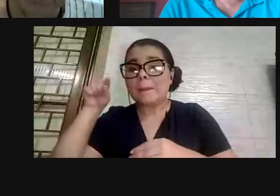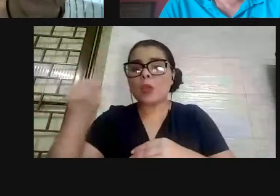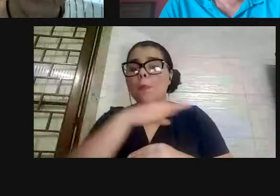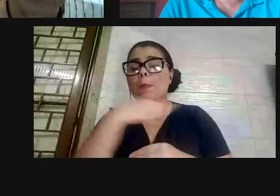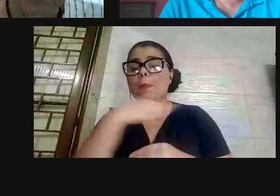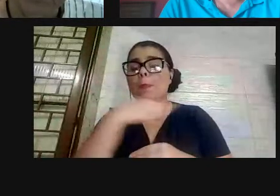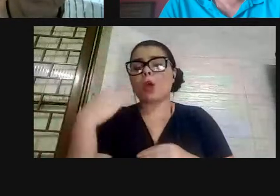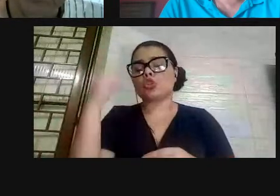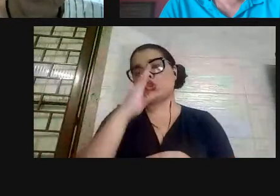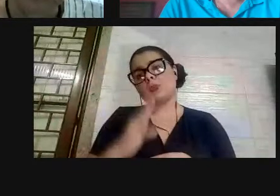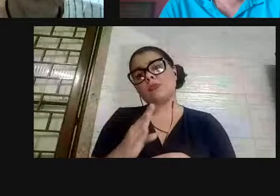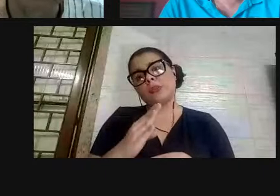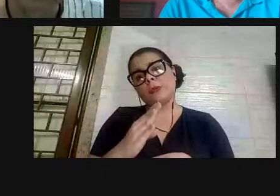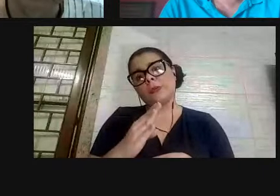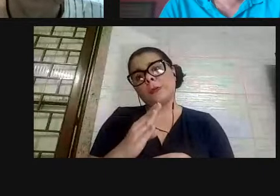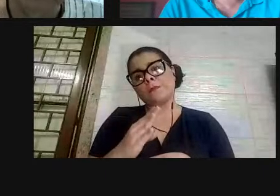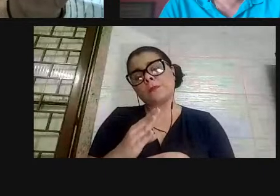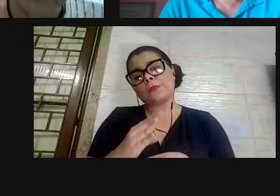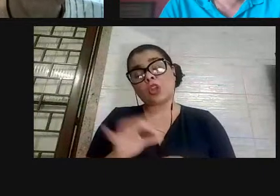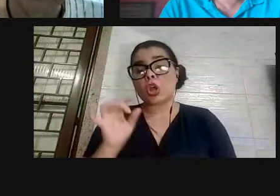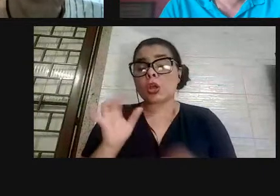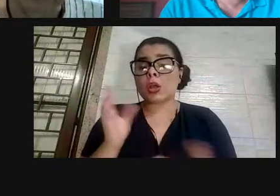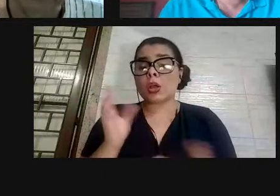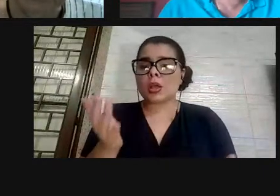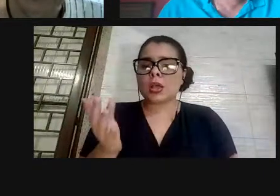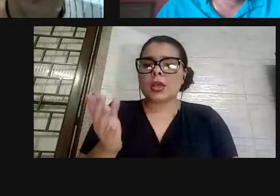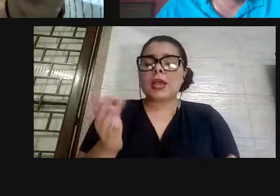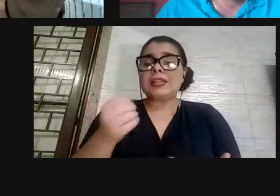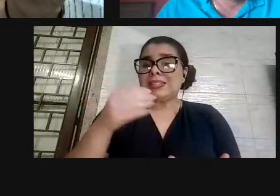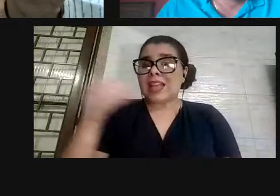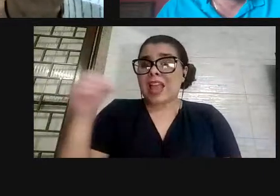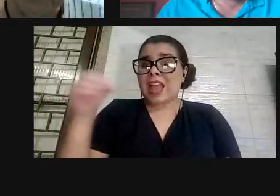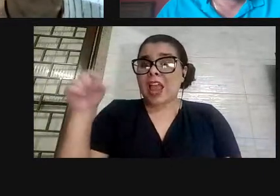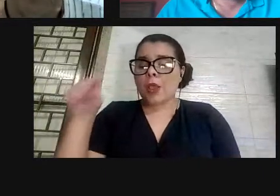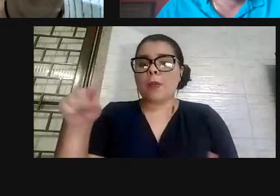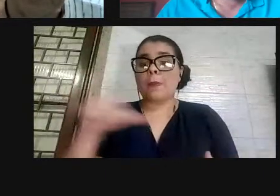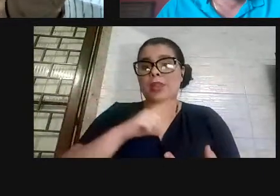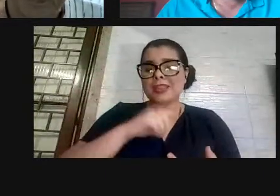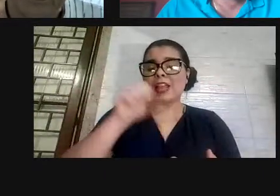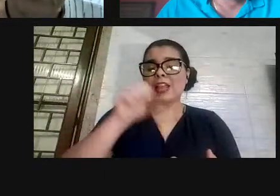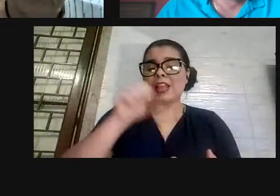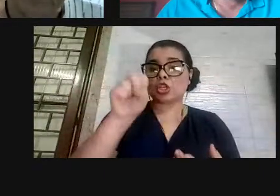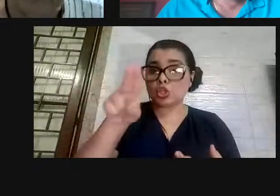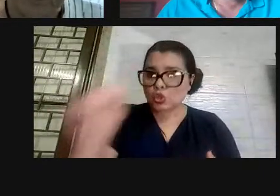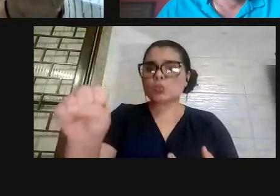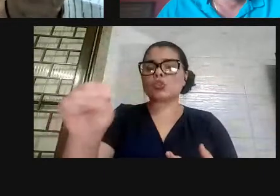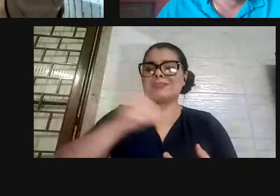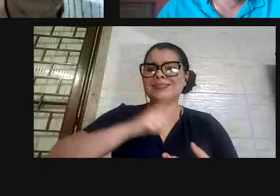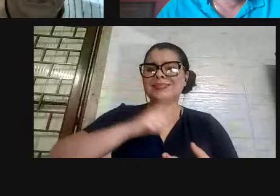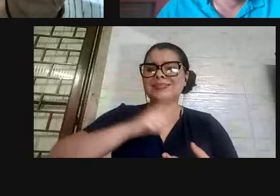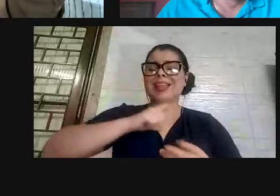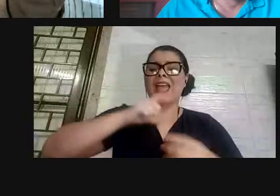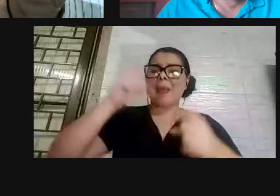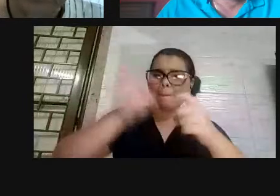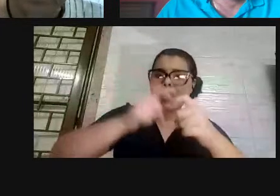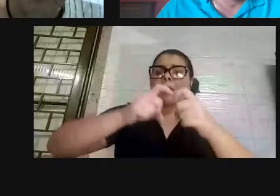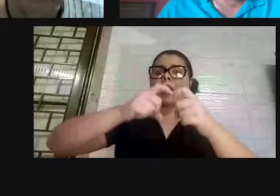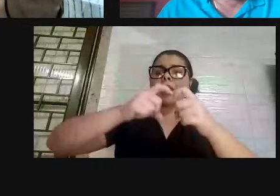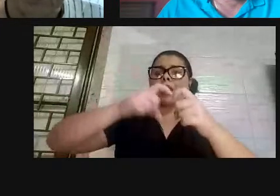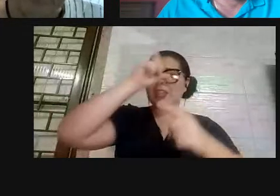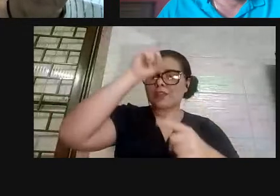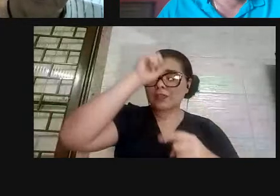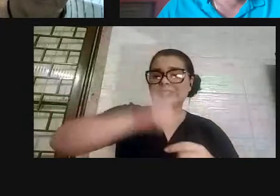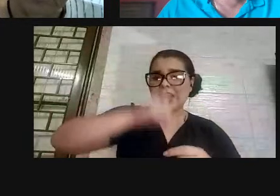podia ter muito mais, só teve 100 mil mortos porque tem SUS, porque tem sistema público, tem médico, tem enfermeiro, tem hospitais,